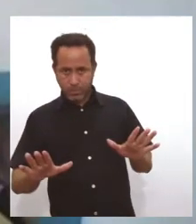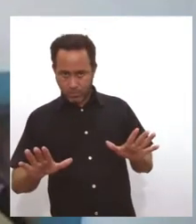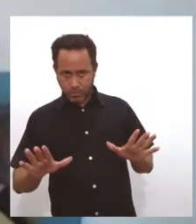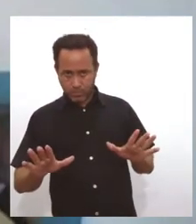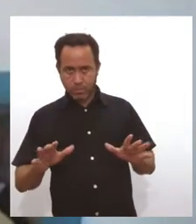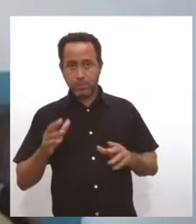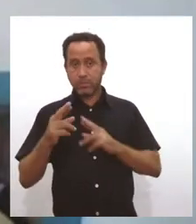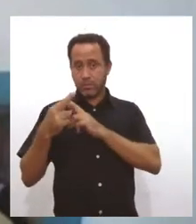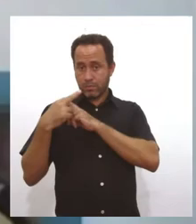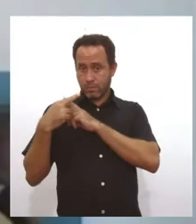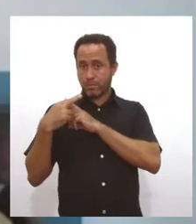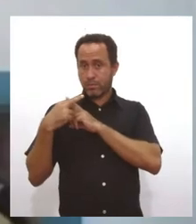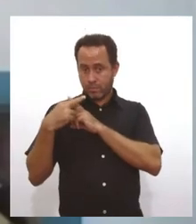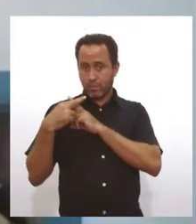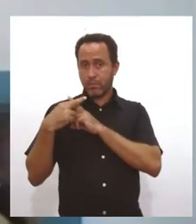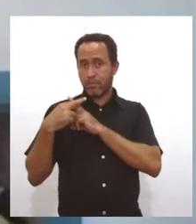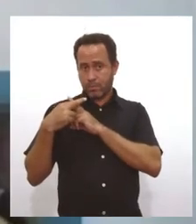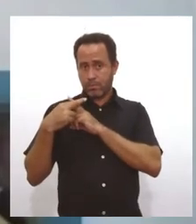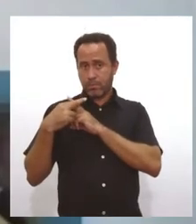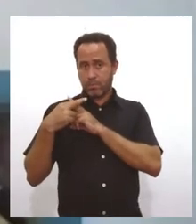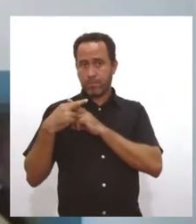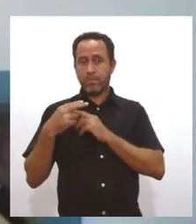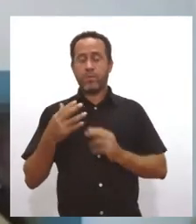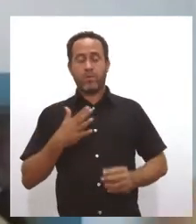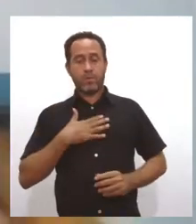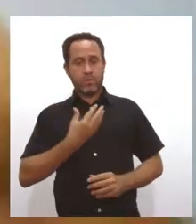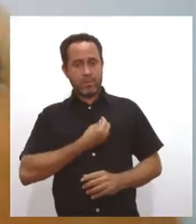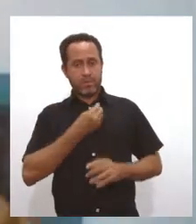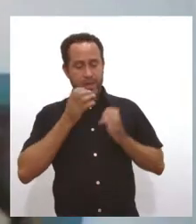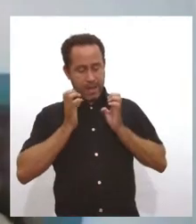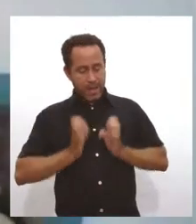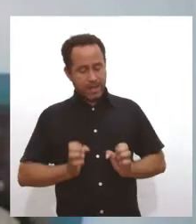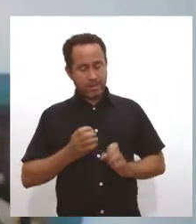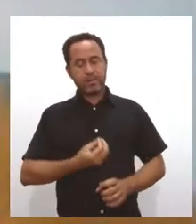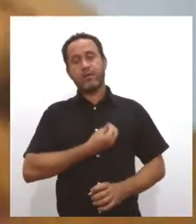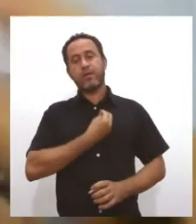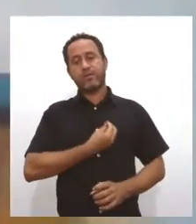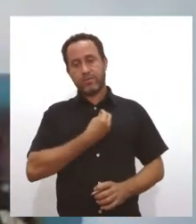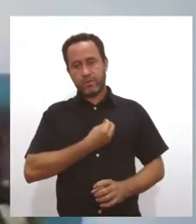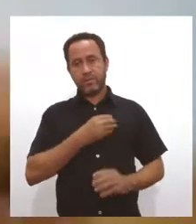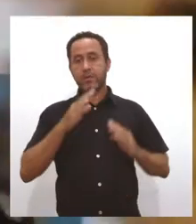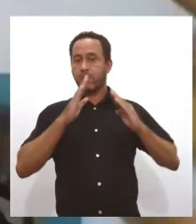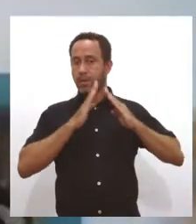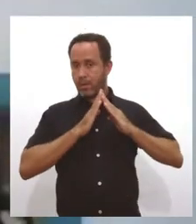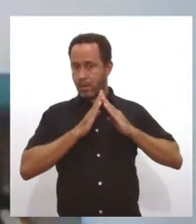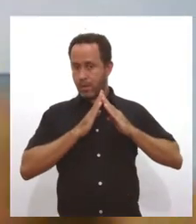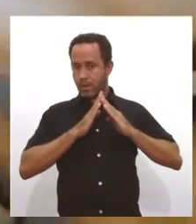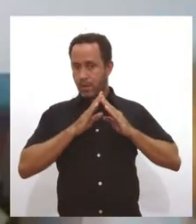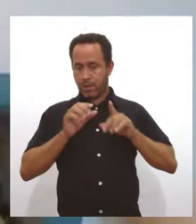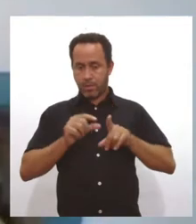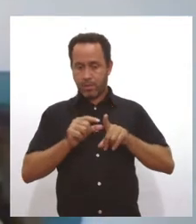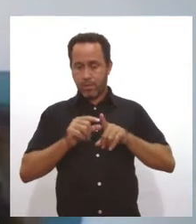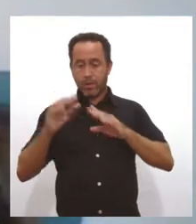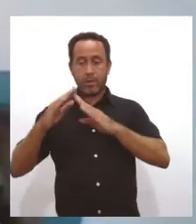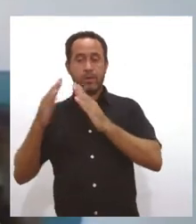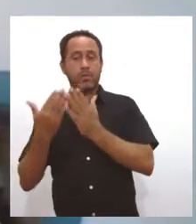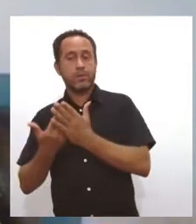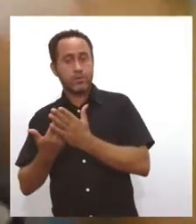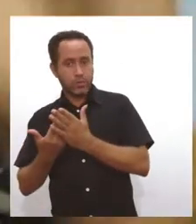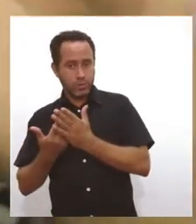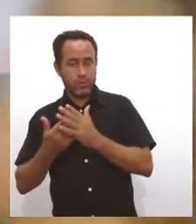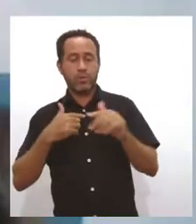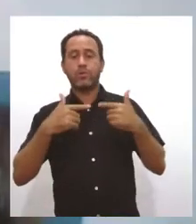maior com essa minha conduta, né? Como você colocou, na minha casa, no meu bairro, na minha escola, no meu ambiente de